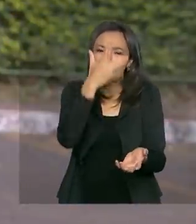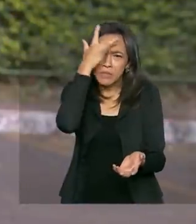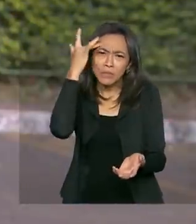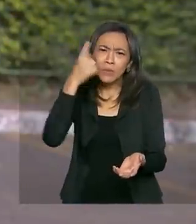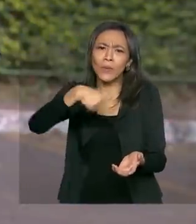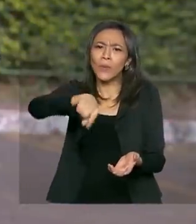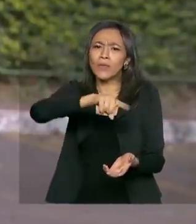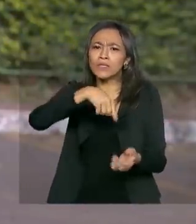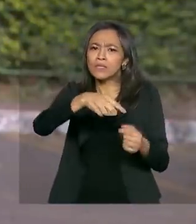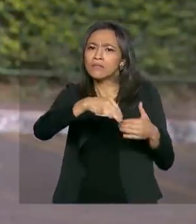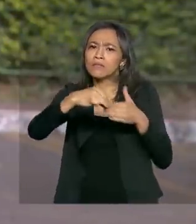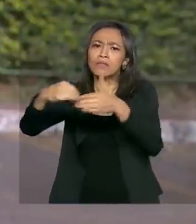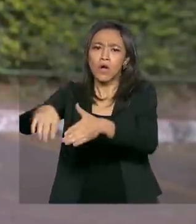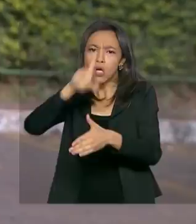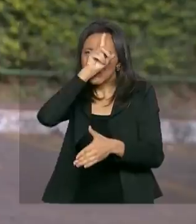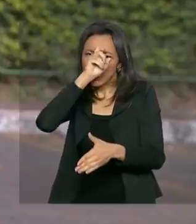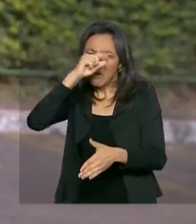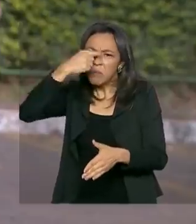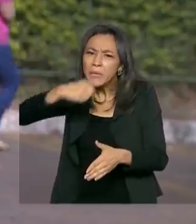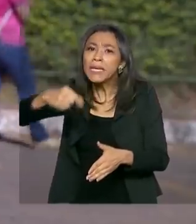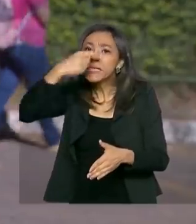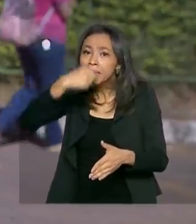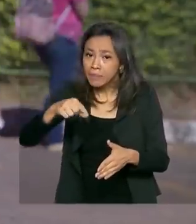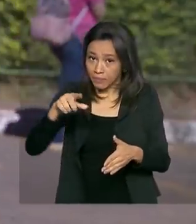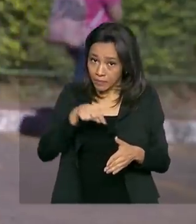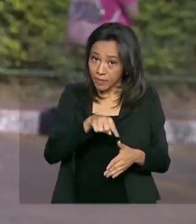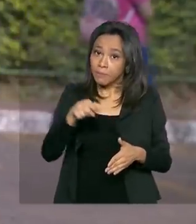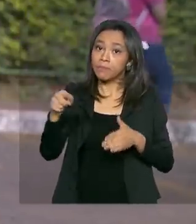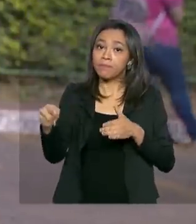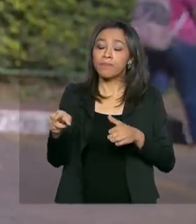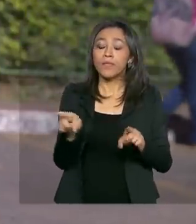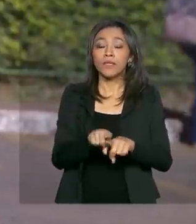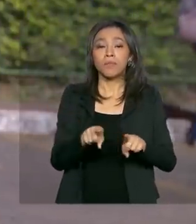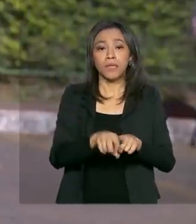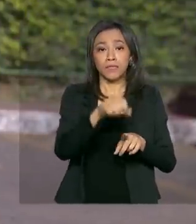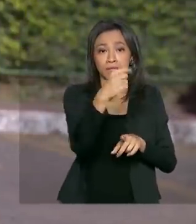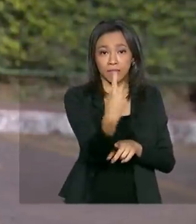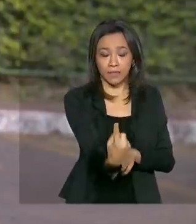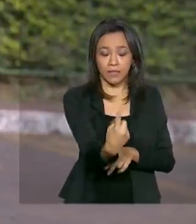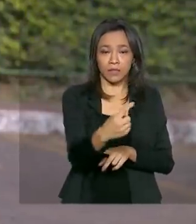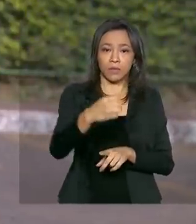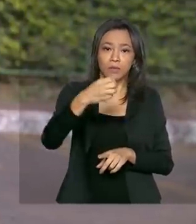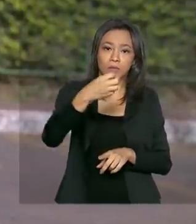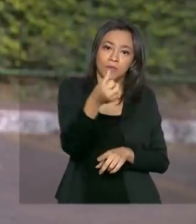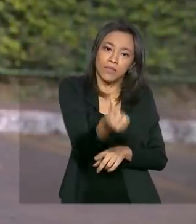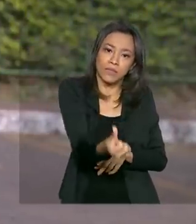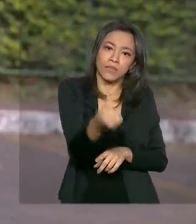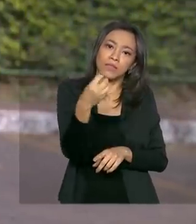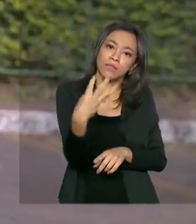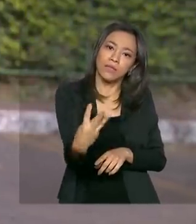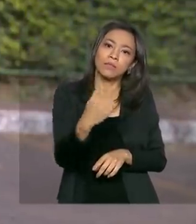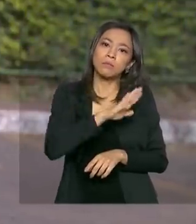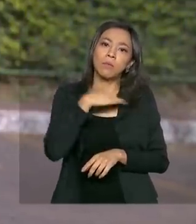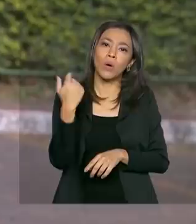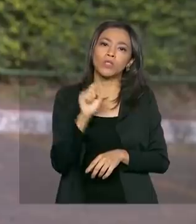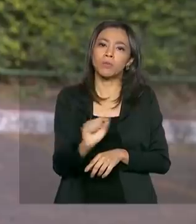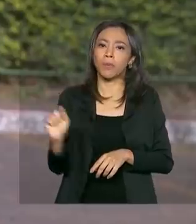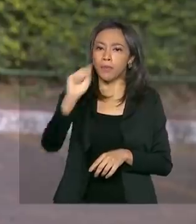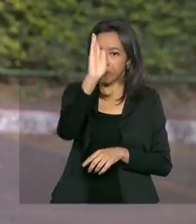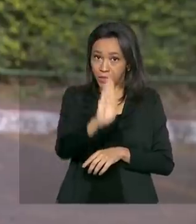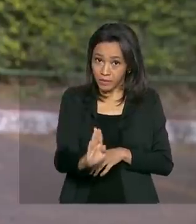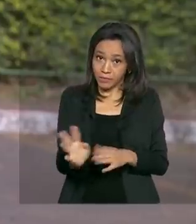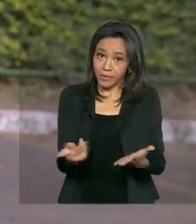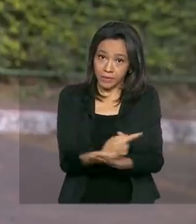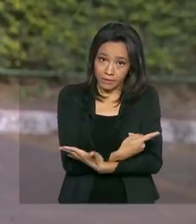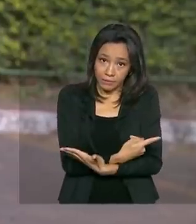pessoas com influenza, com a gripe e também 163 mortes em todo o país. Lembrando